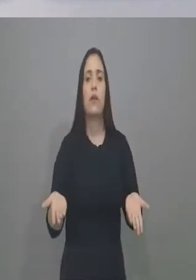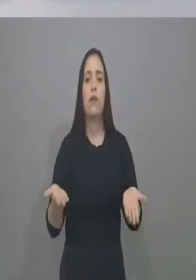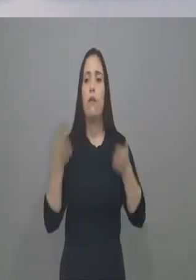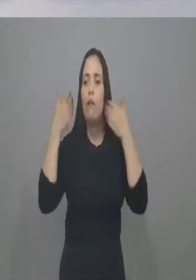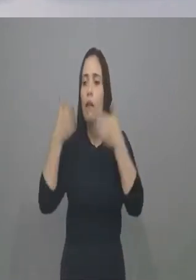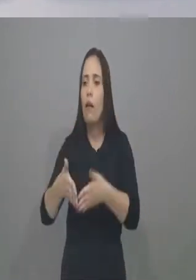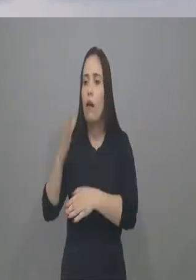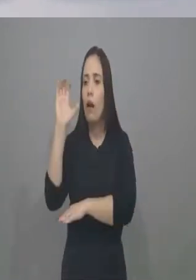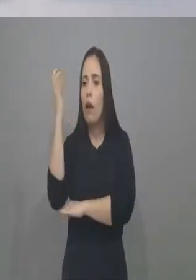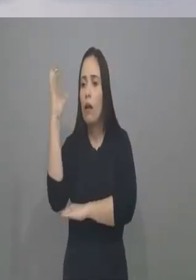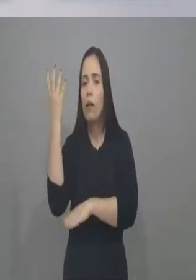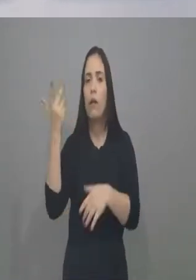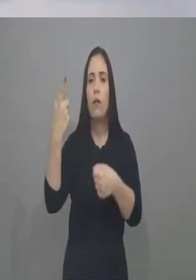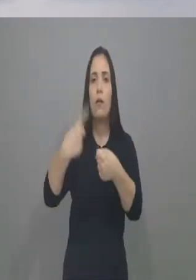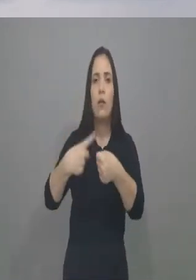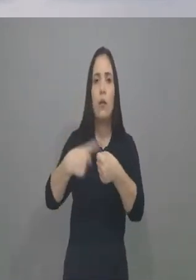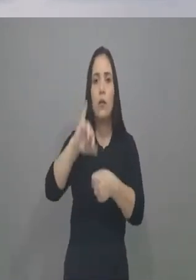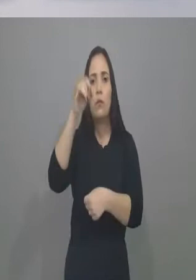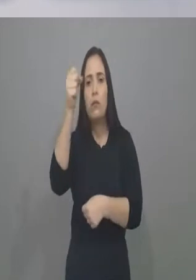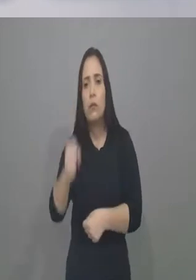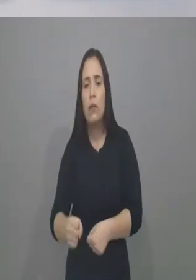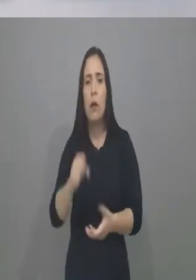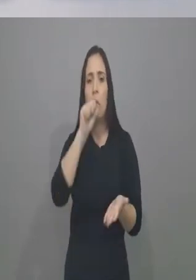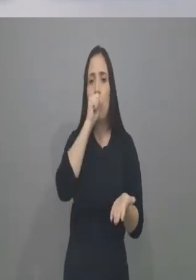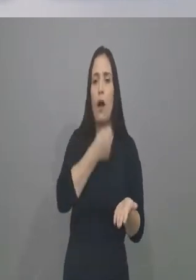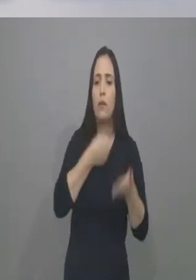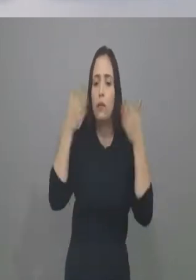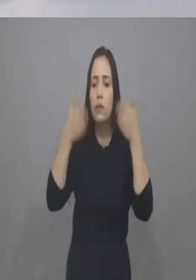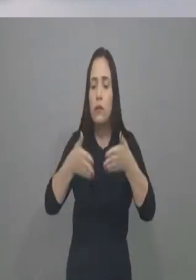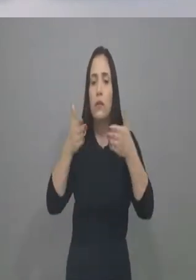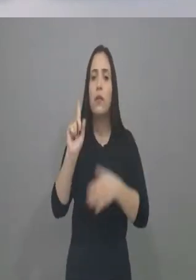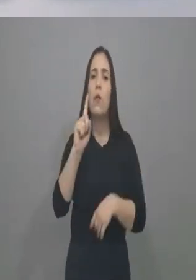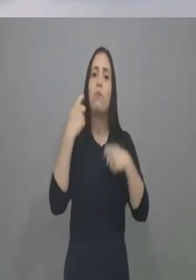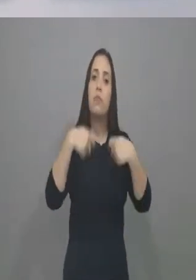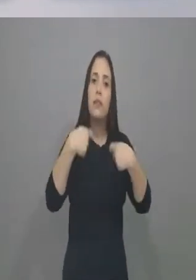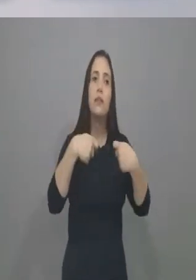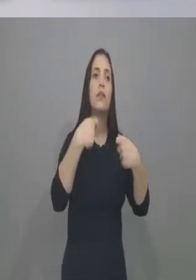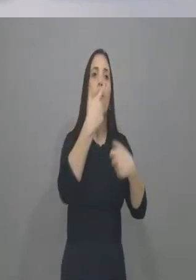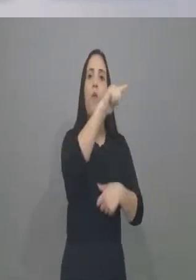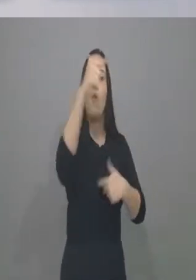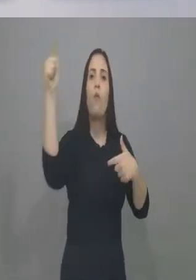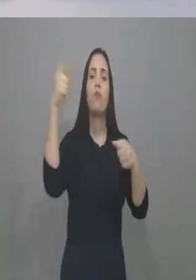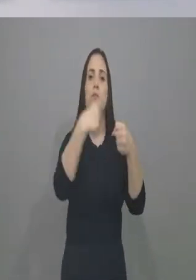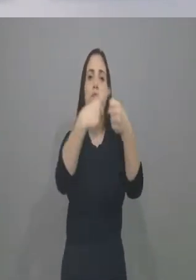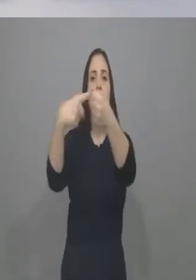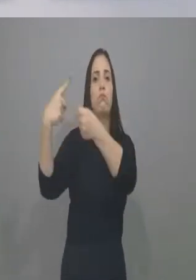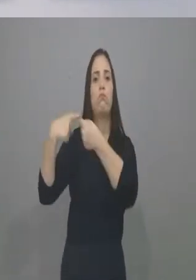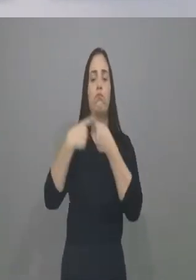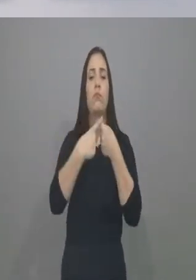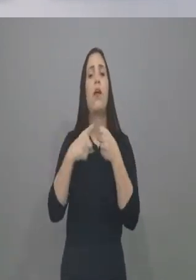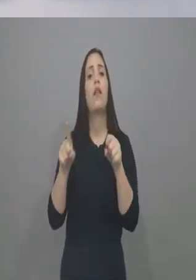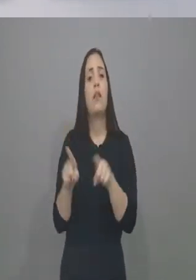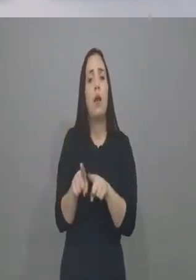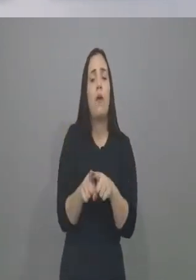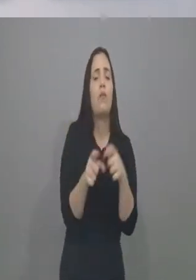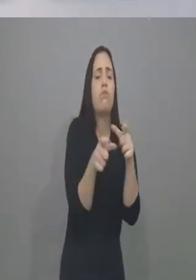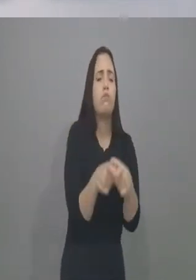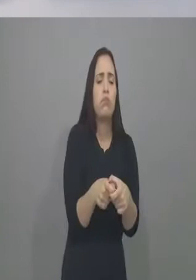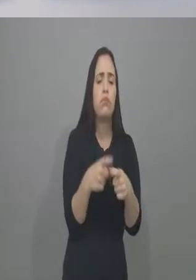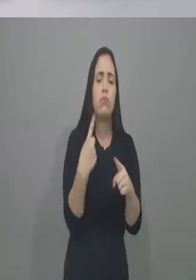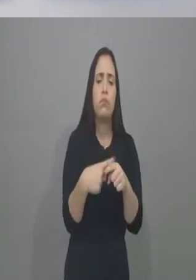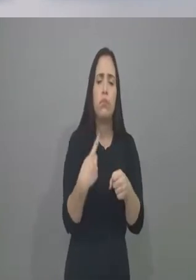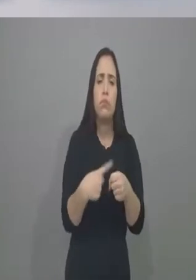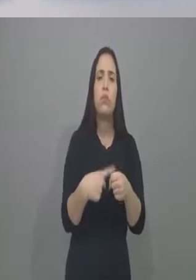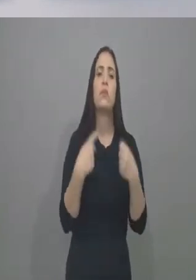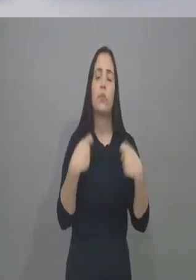Crato, Juazeiro, Maracanaú, essas cidades de Fortaleza, mais importantes, e os municípios pequenos venham